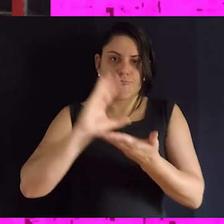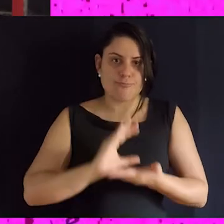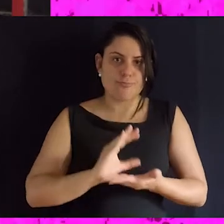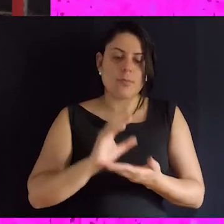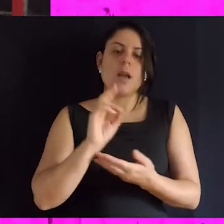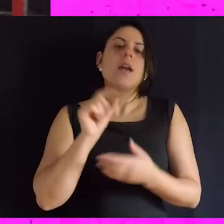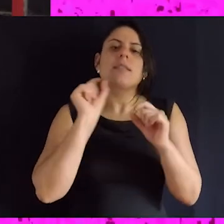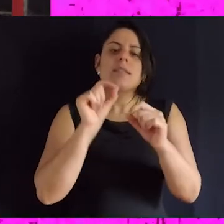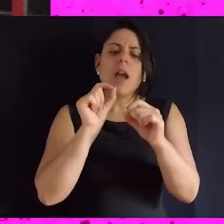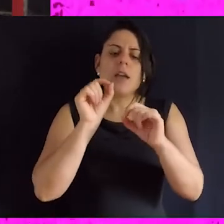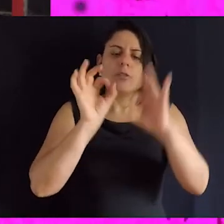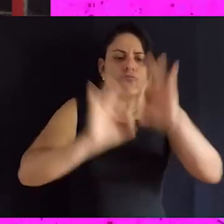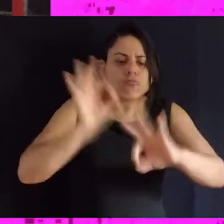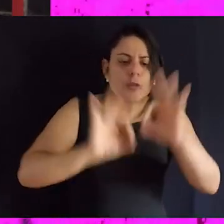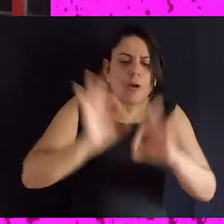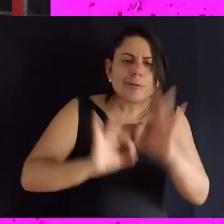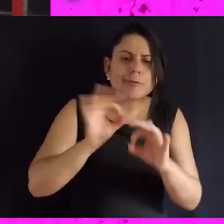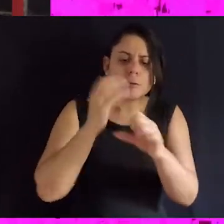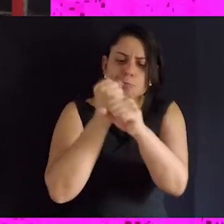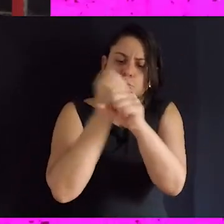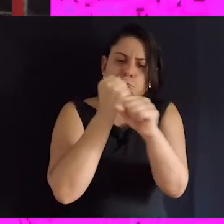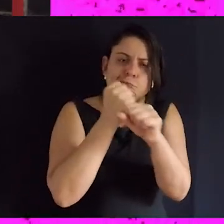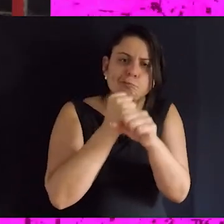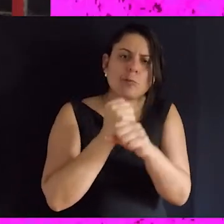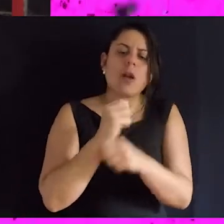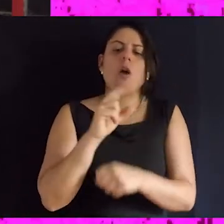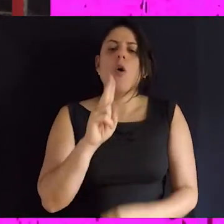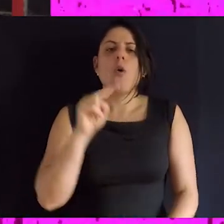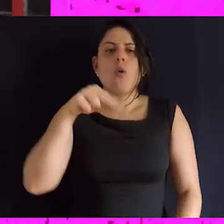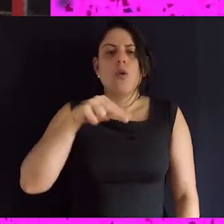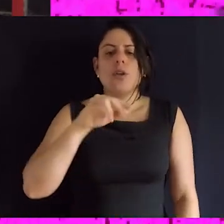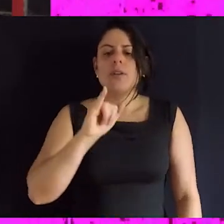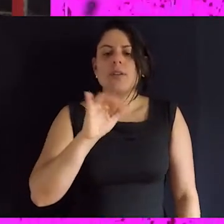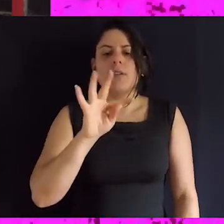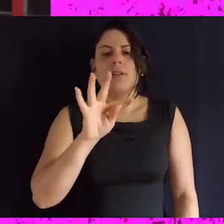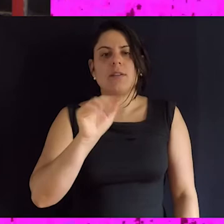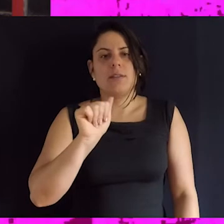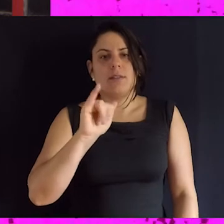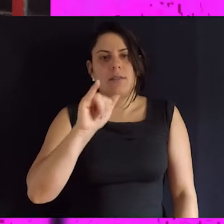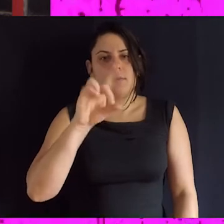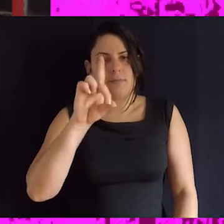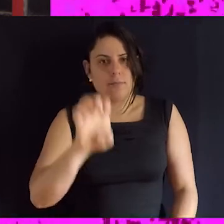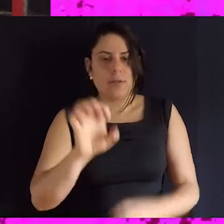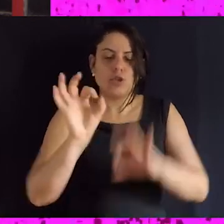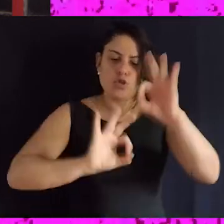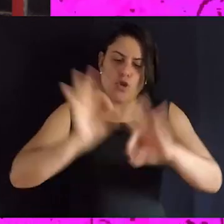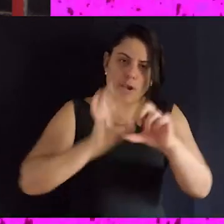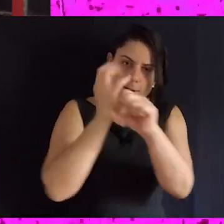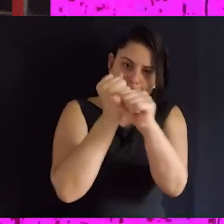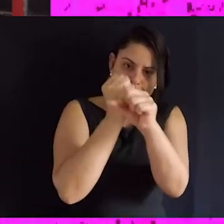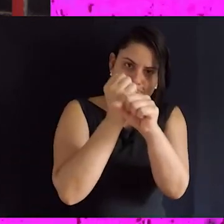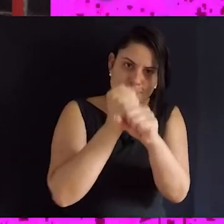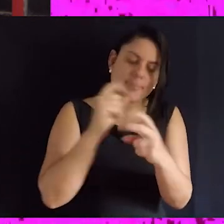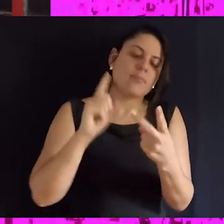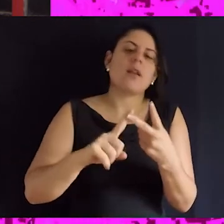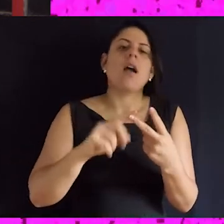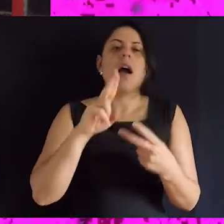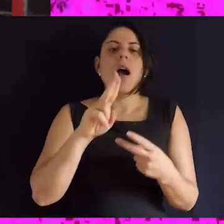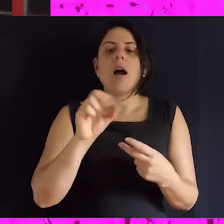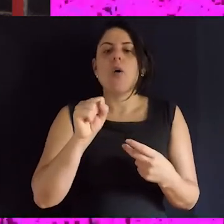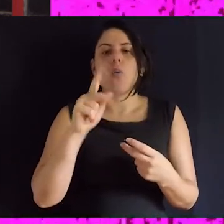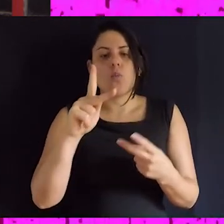quem faz a gestão desses recursos é a Unidade, e a partir disso, né, com o convênio e com a parceria com as universidades,